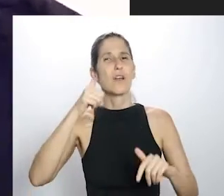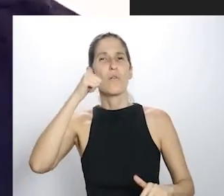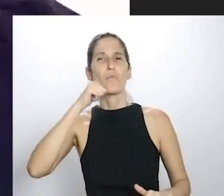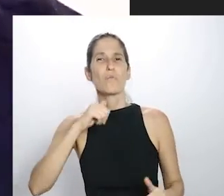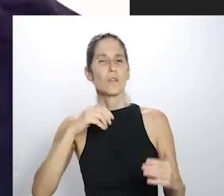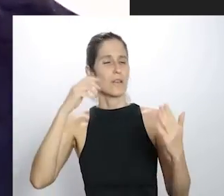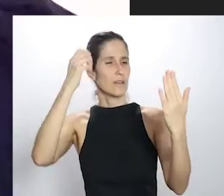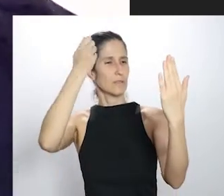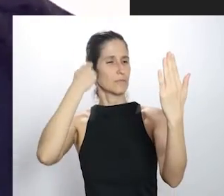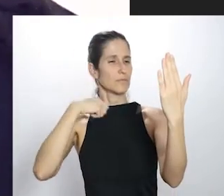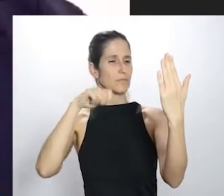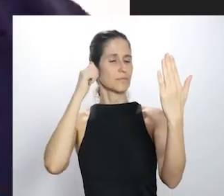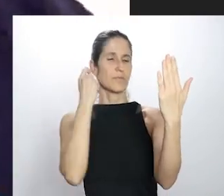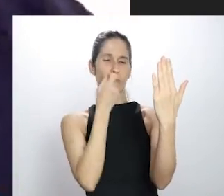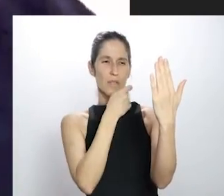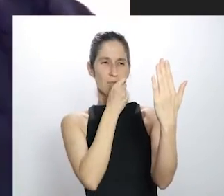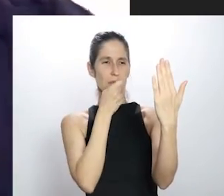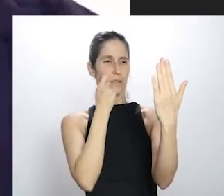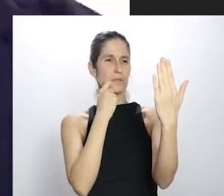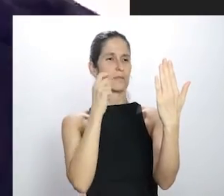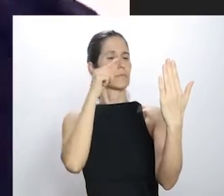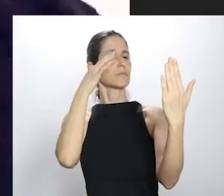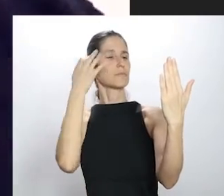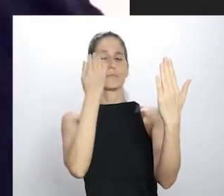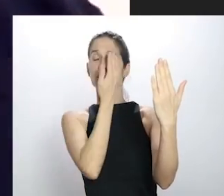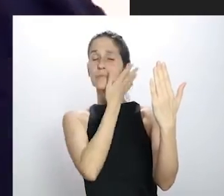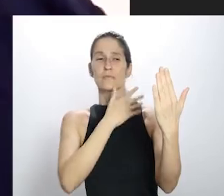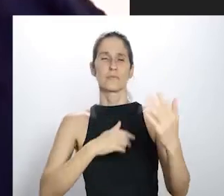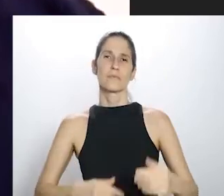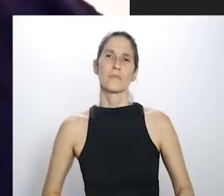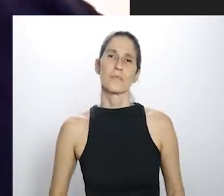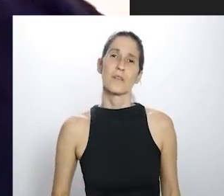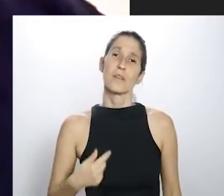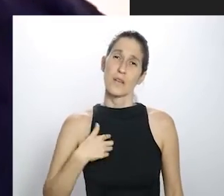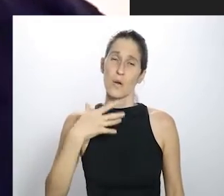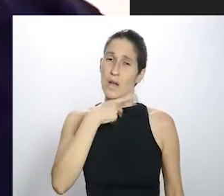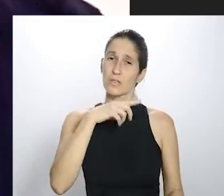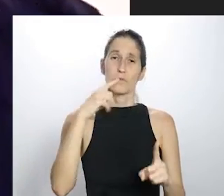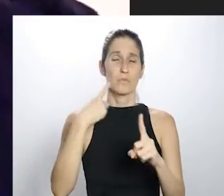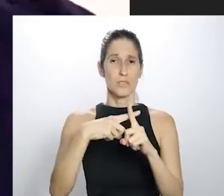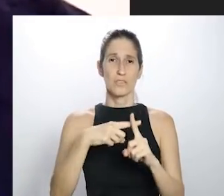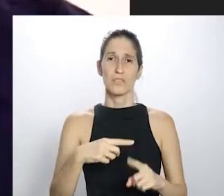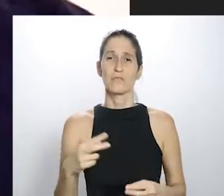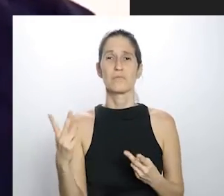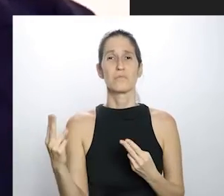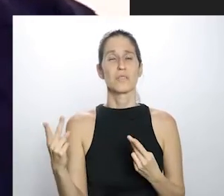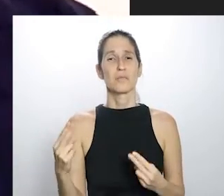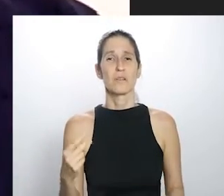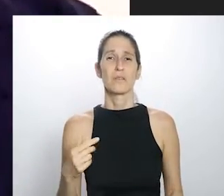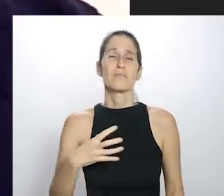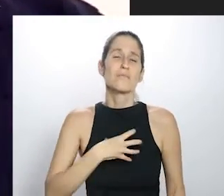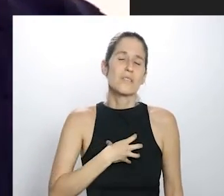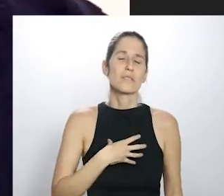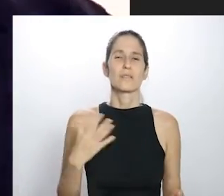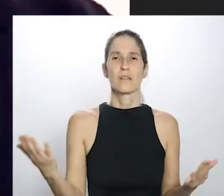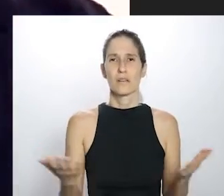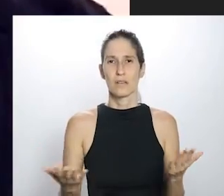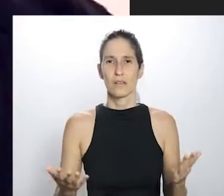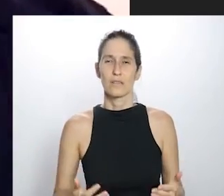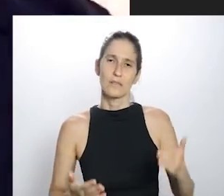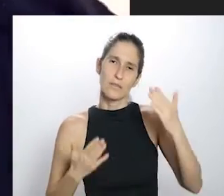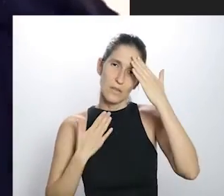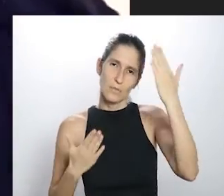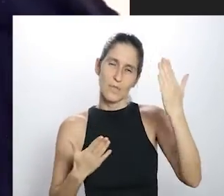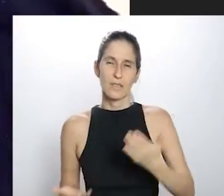arrumando, assim, buscando uma beleza dentro do caos. A gente se sente um pouco assim. Legal, obrigado pelo convite,